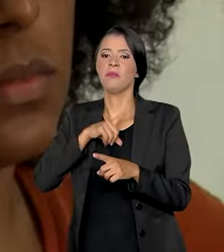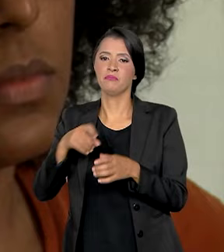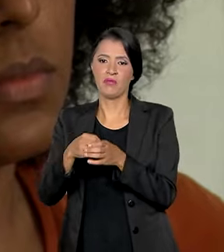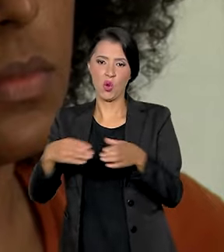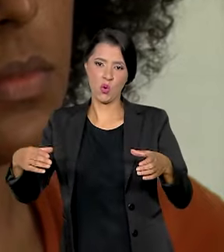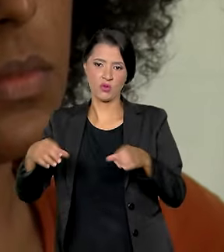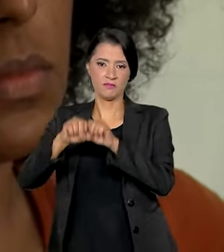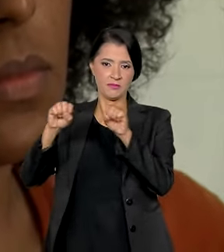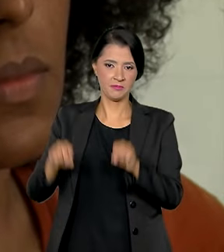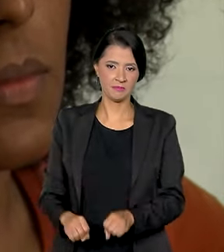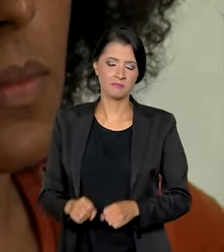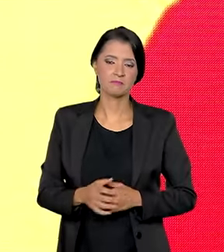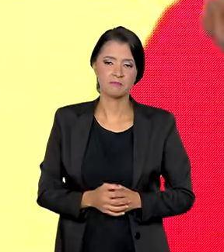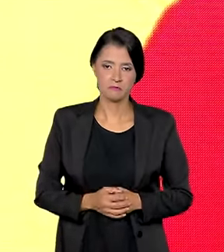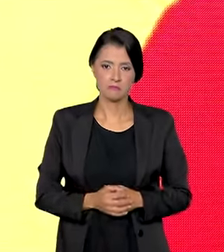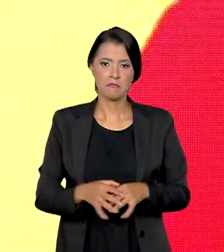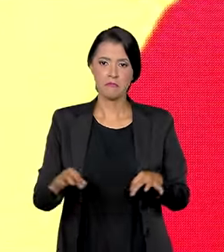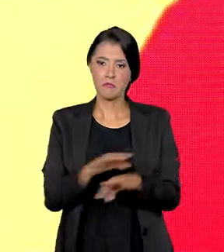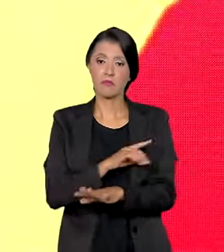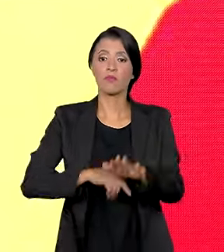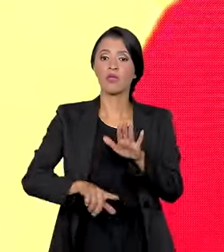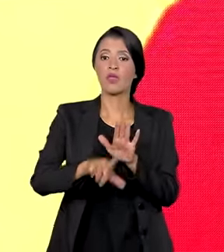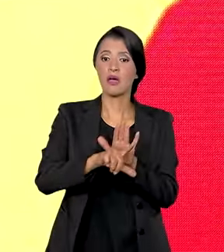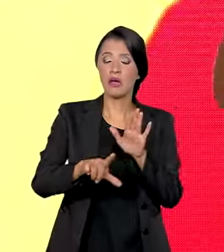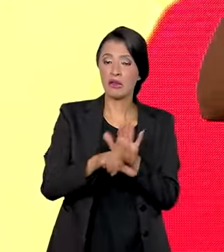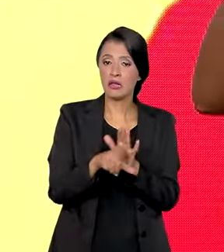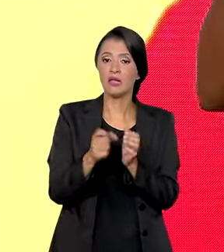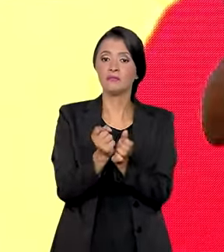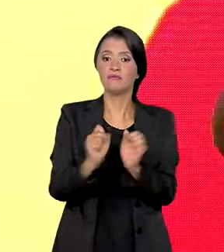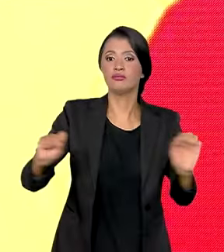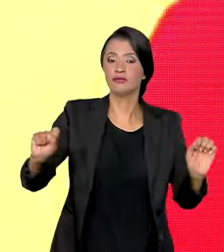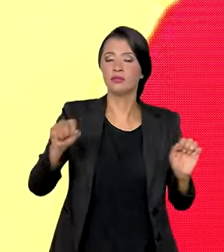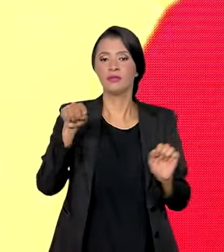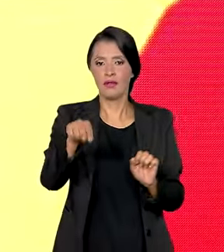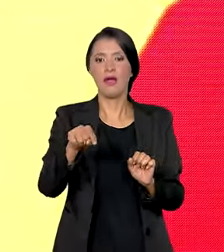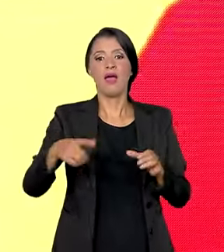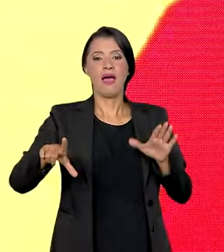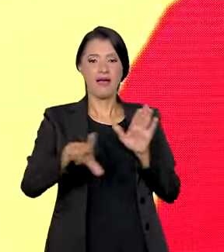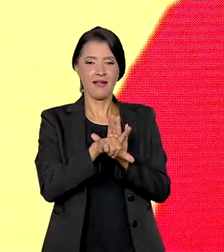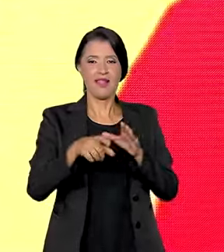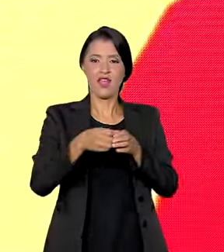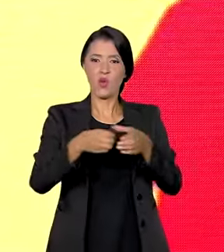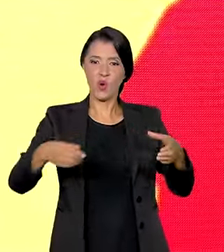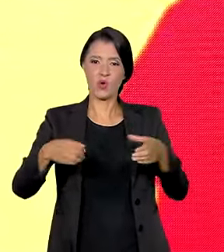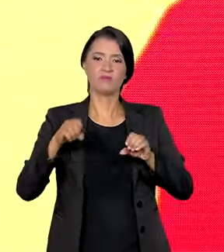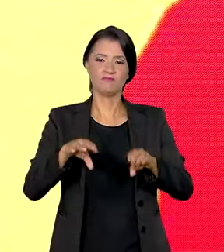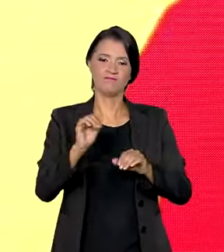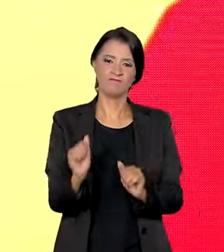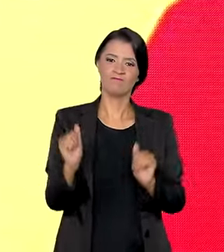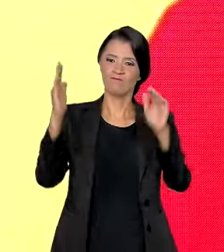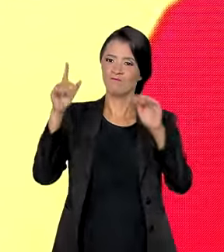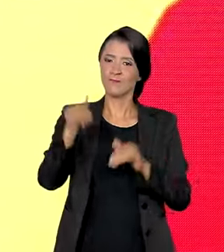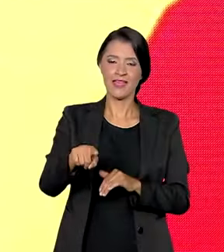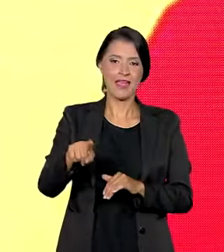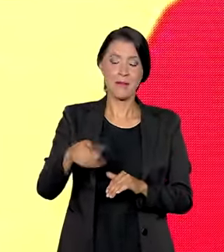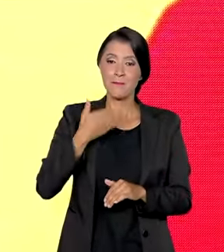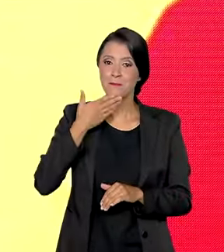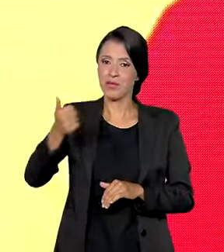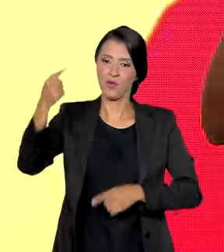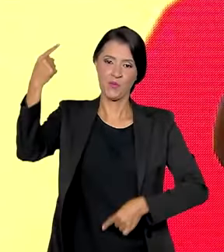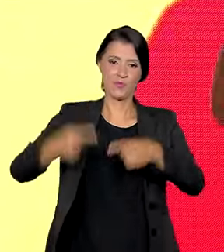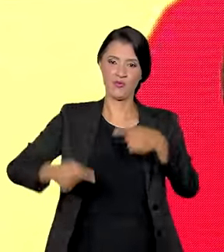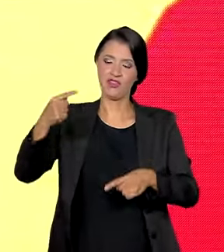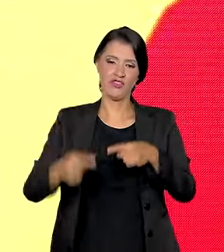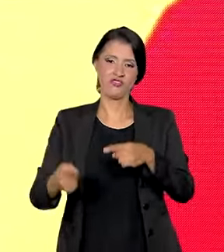concorre pelo sistema de cotas. Depois da lei de abolição da escravatura, a lei de cotas do ensino superior é a maior